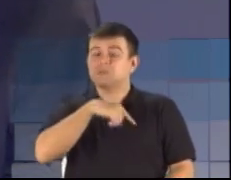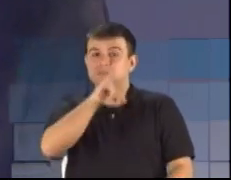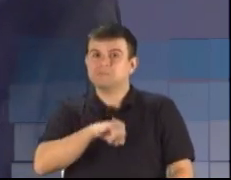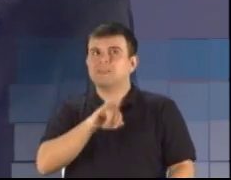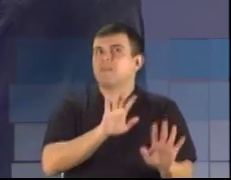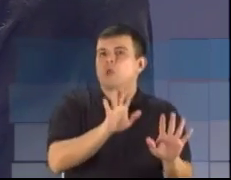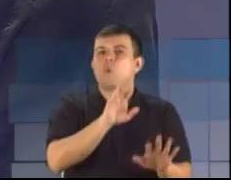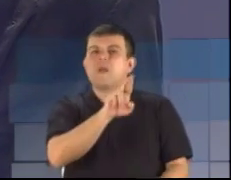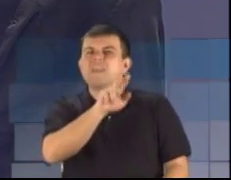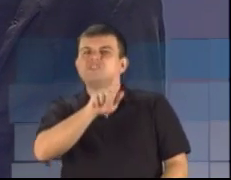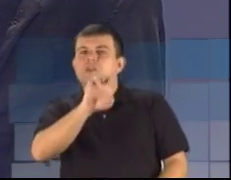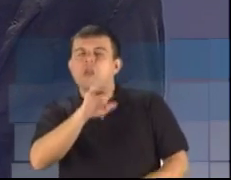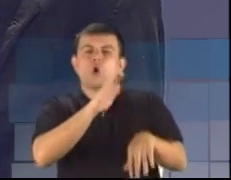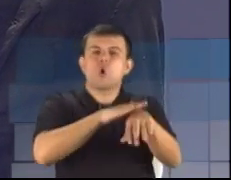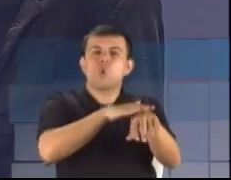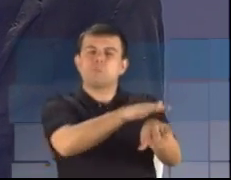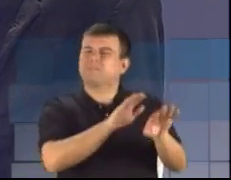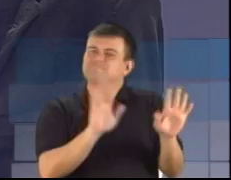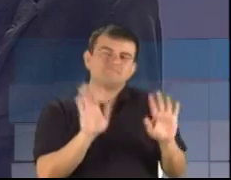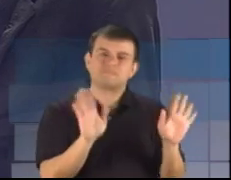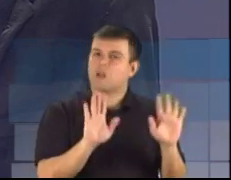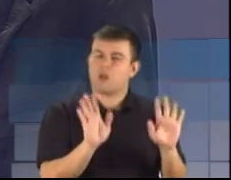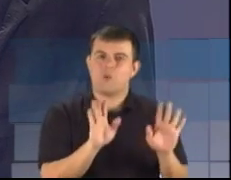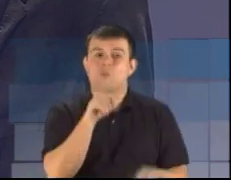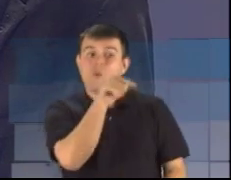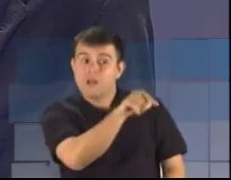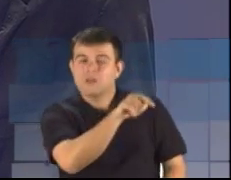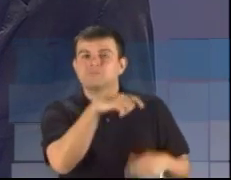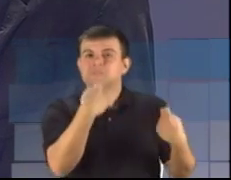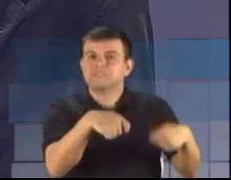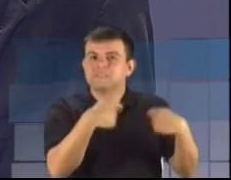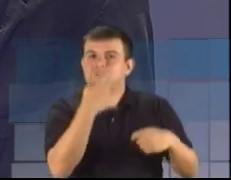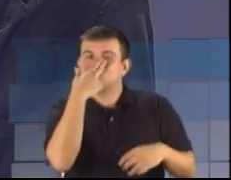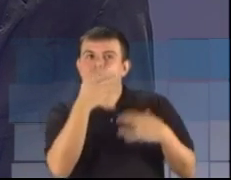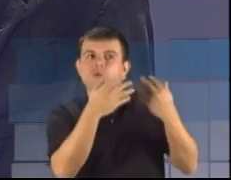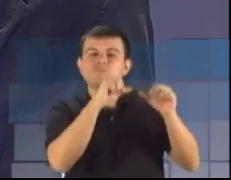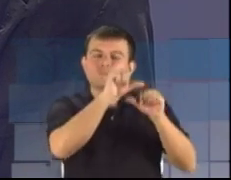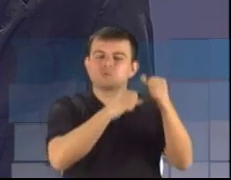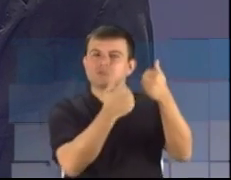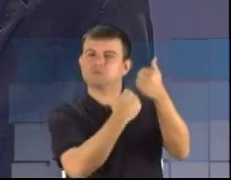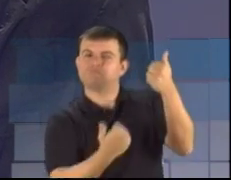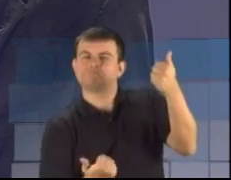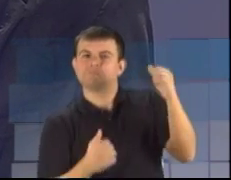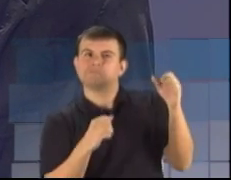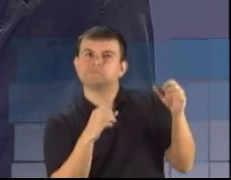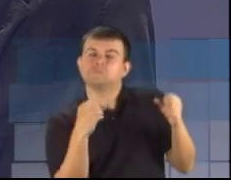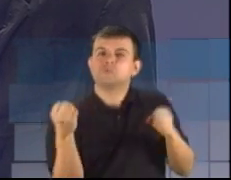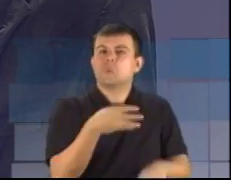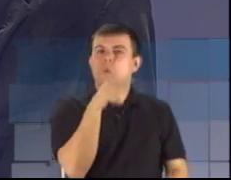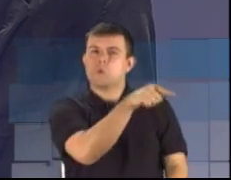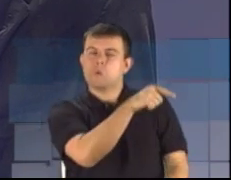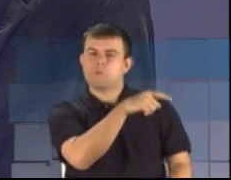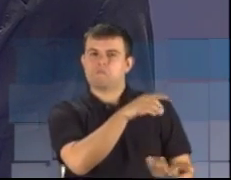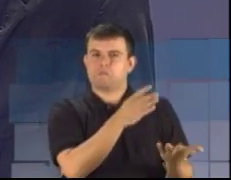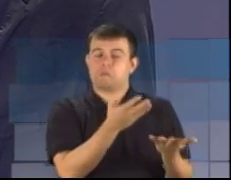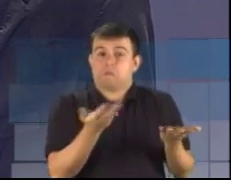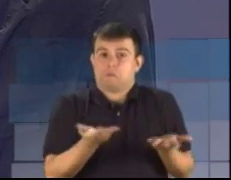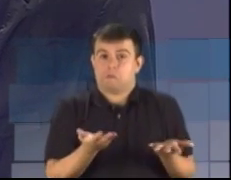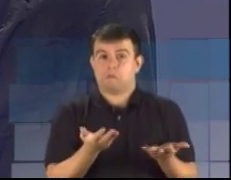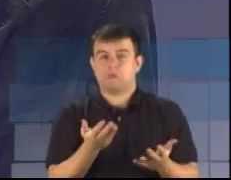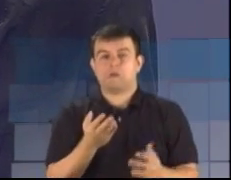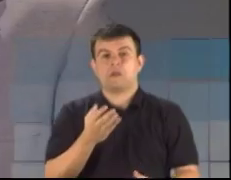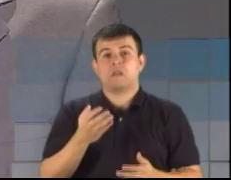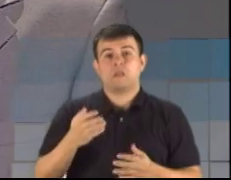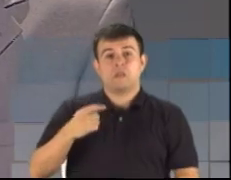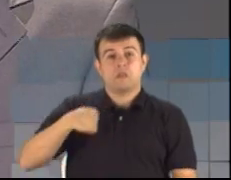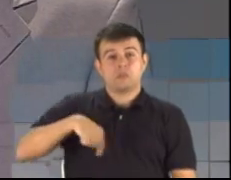A EGR nós temos que mandar uma nova composição dela para a Assembleia, para que nós possamos corrigir esse detalhe. Está